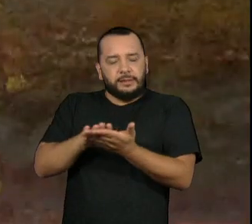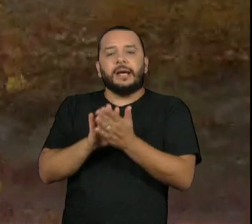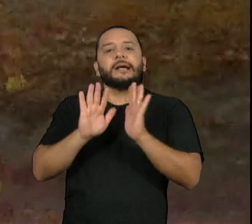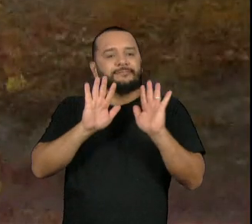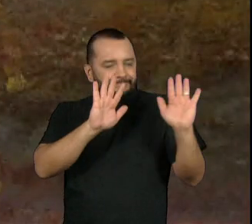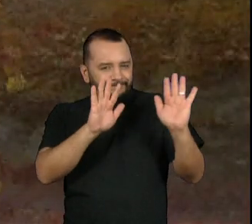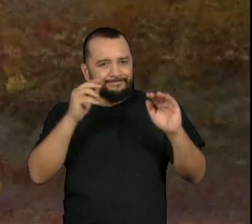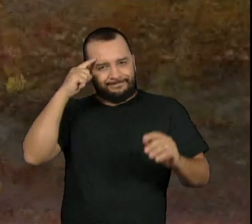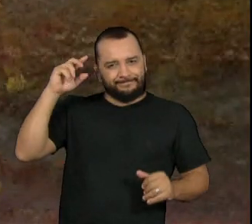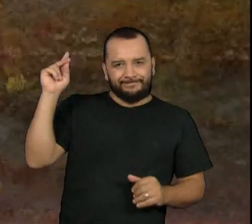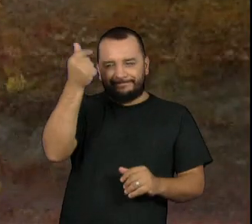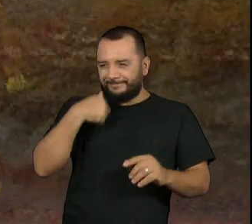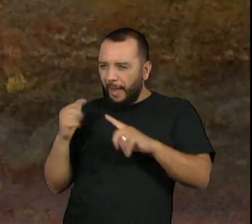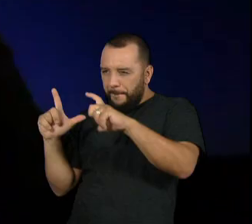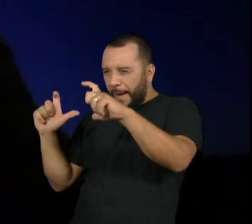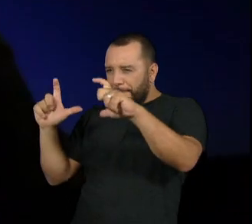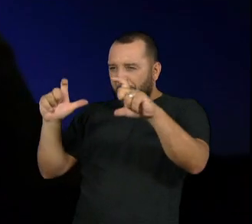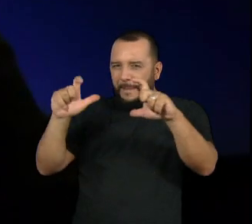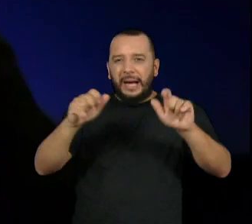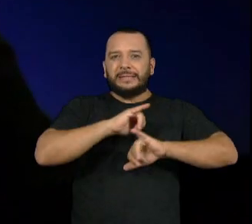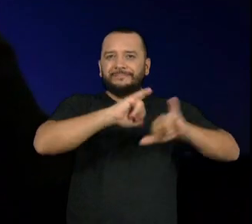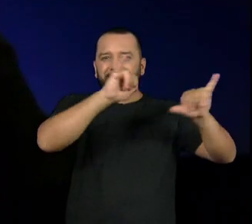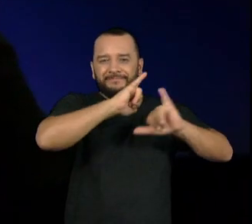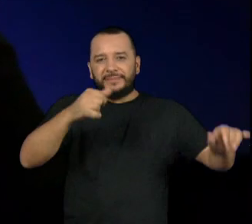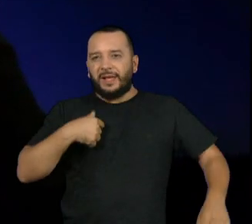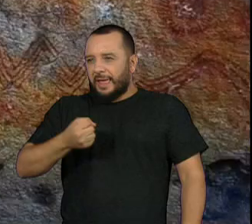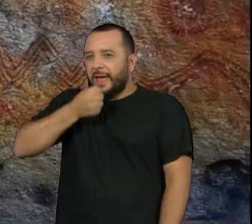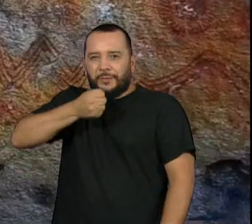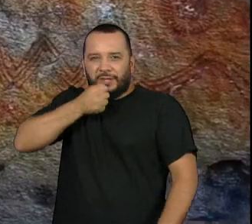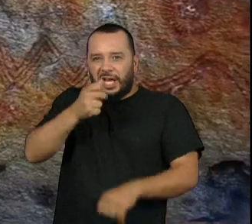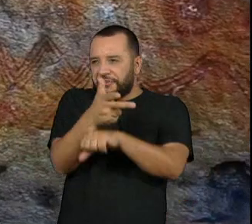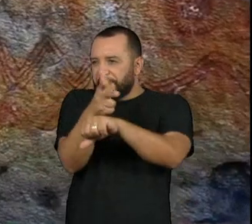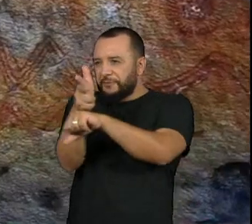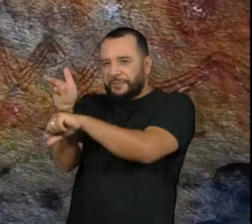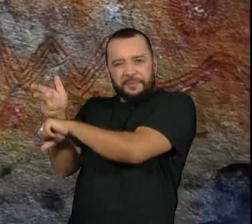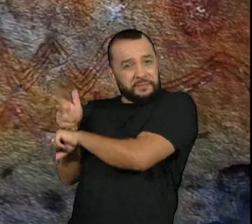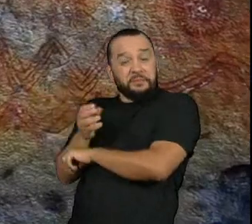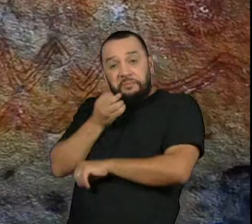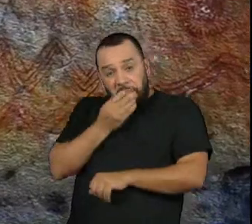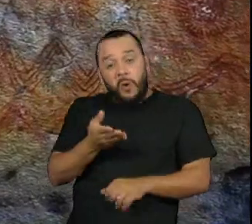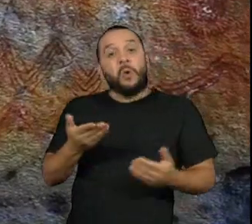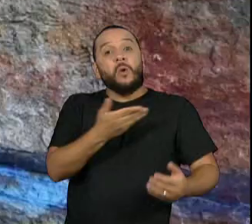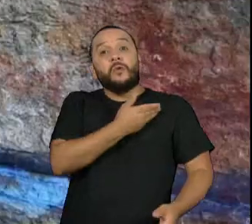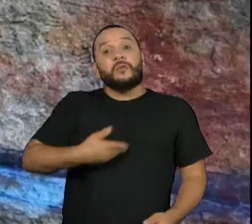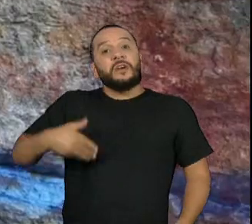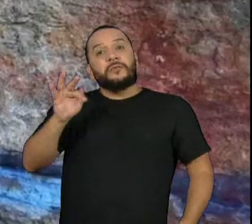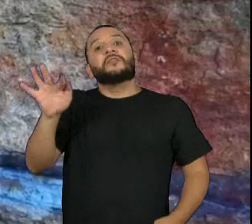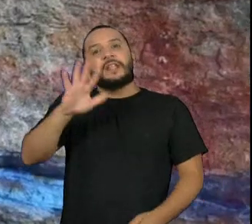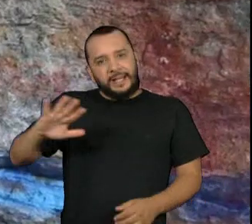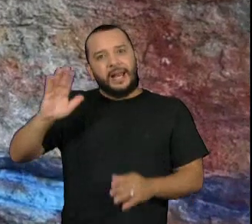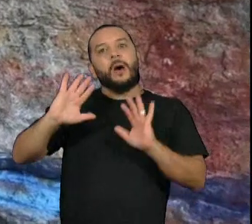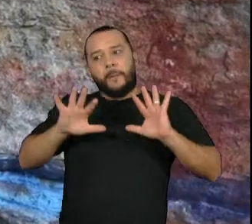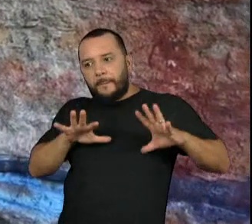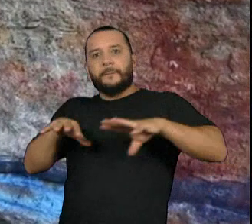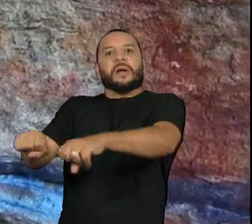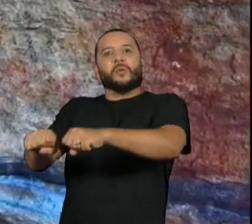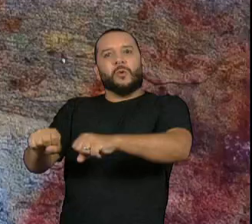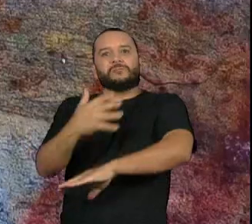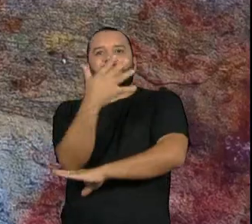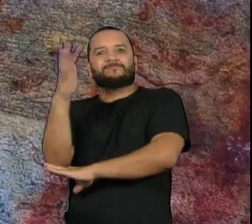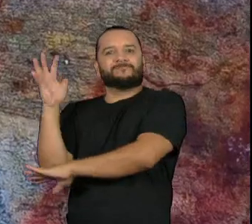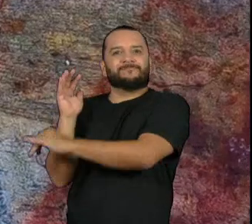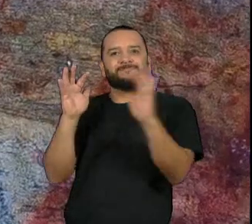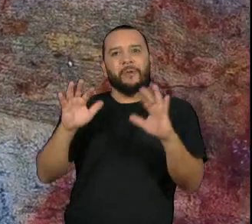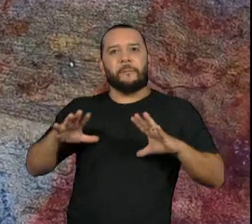publicar imagens, a fazer reportagens e o governo federal decidiu criar um parque nacional ali, o Parque Nacional